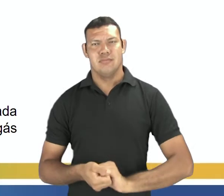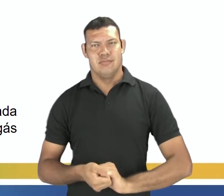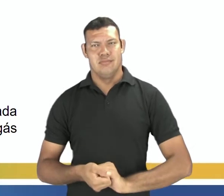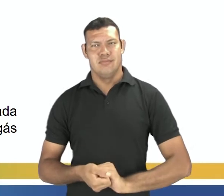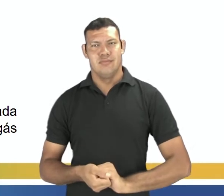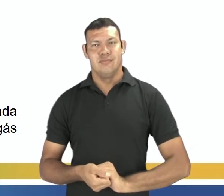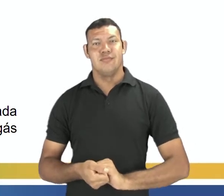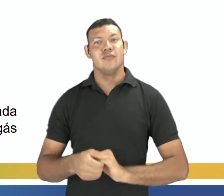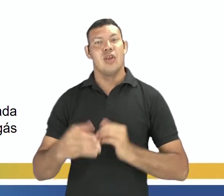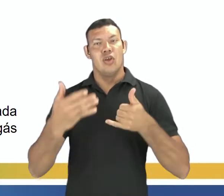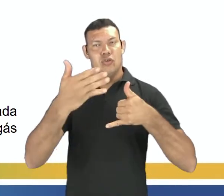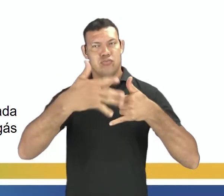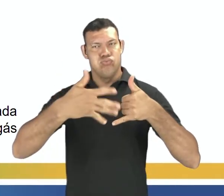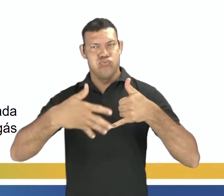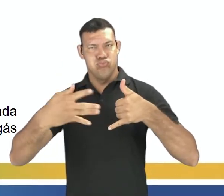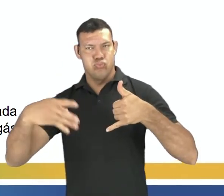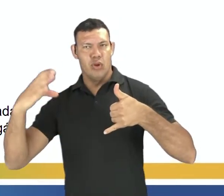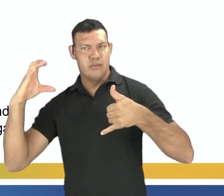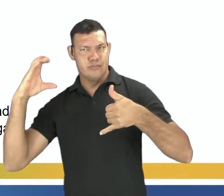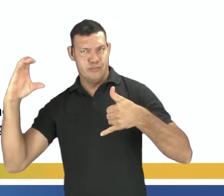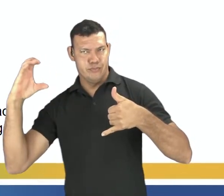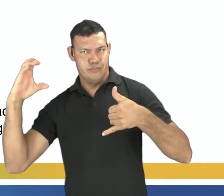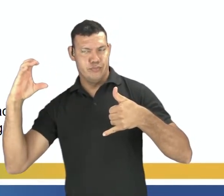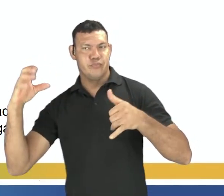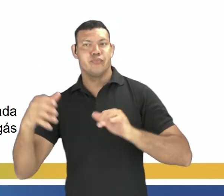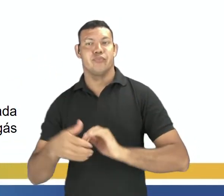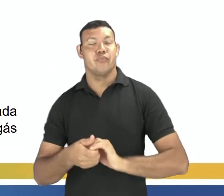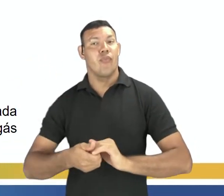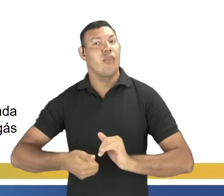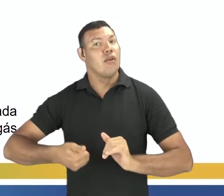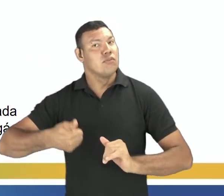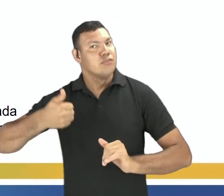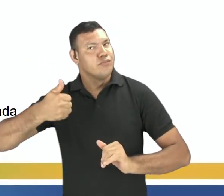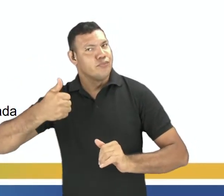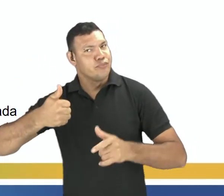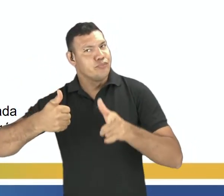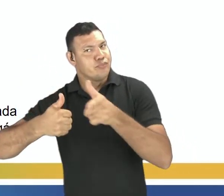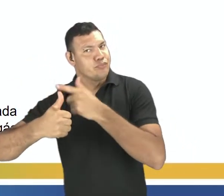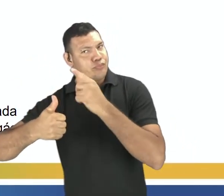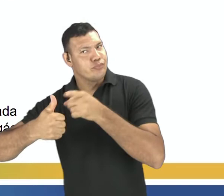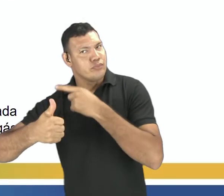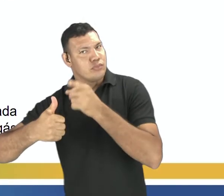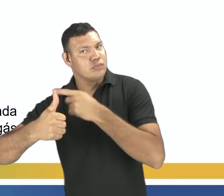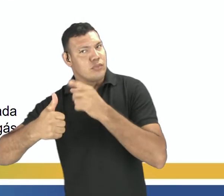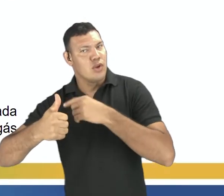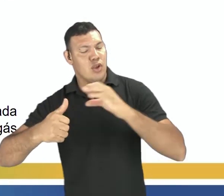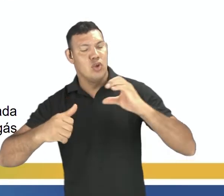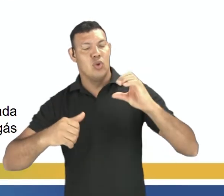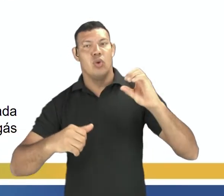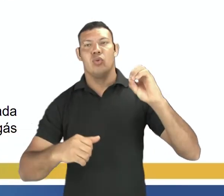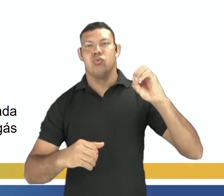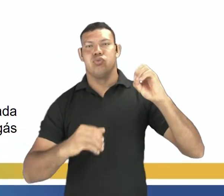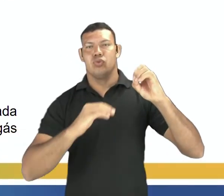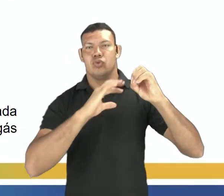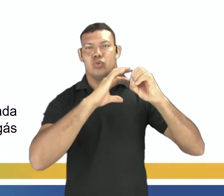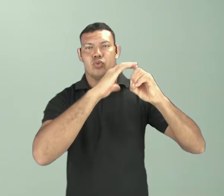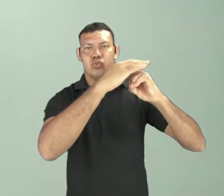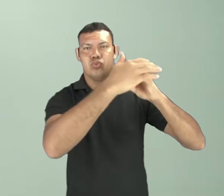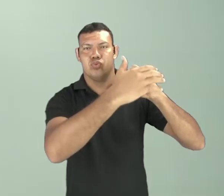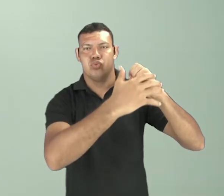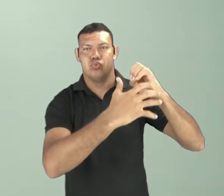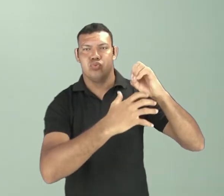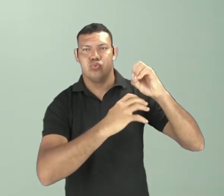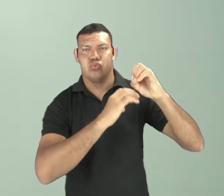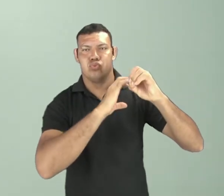O carbono, em primeiro lugar, está presente na nossa atmosfera, na forma de gás carbônico.